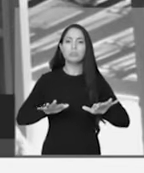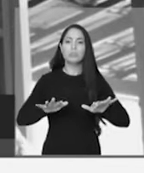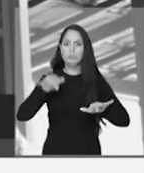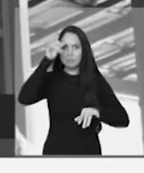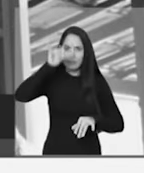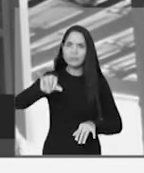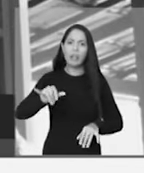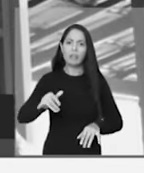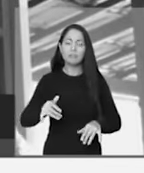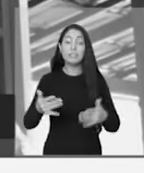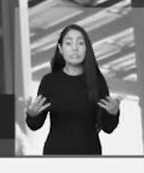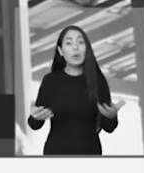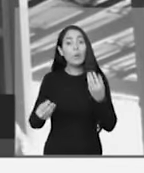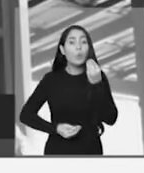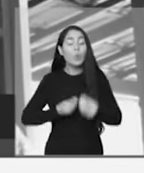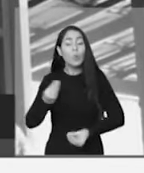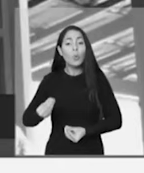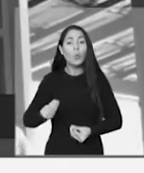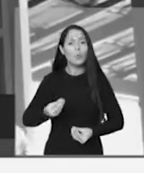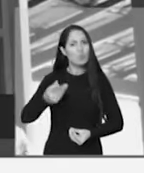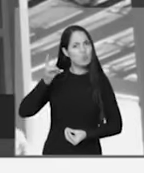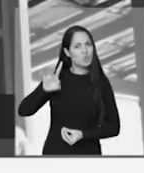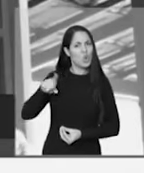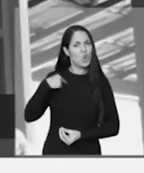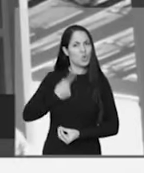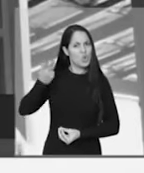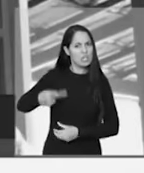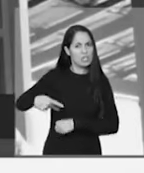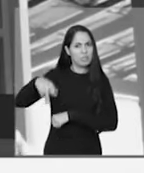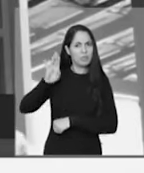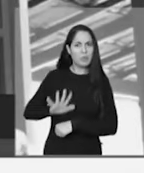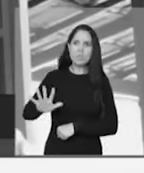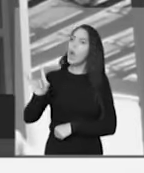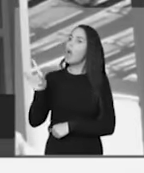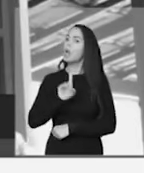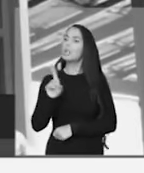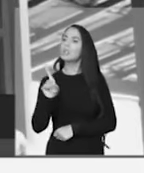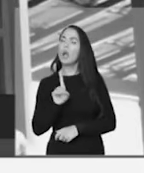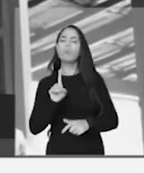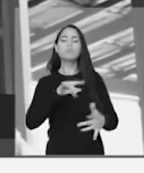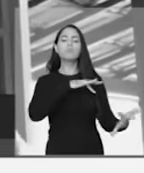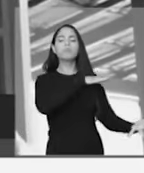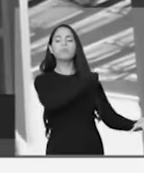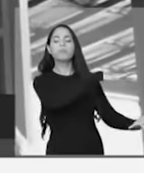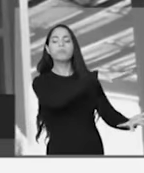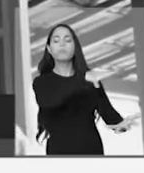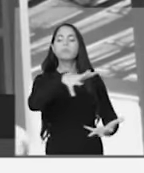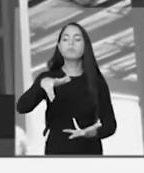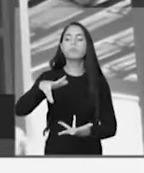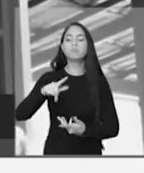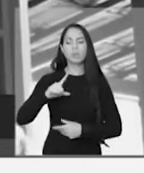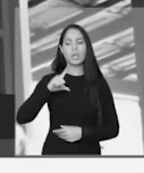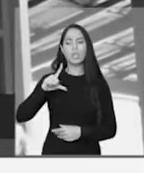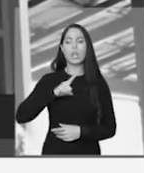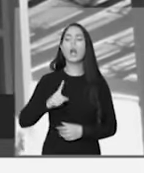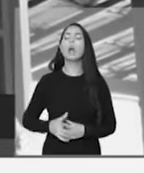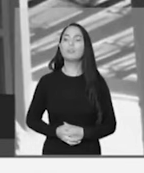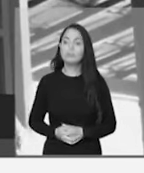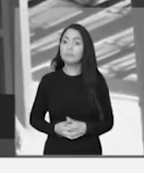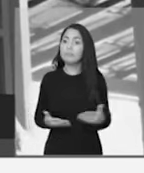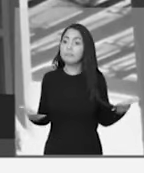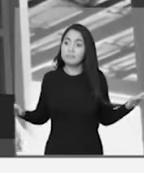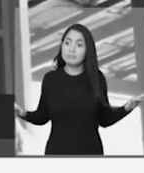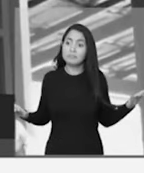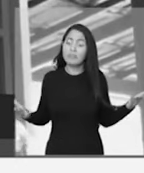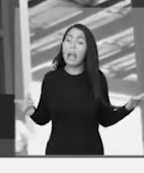é uma medida que foi adotada em toda parte do mundo, desenvolvido, do mundo em todo e com